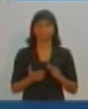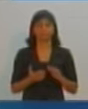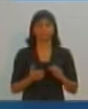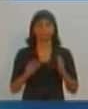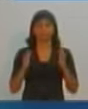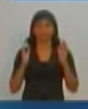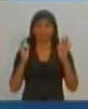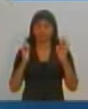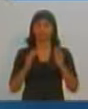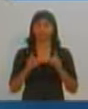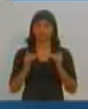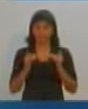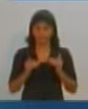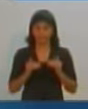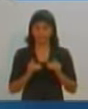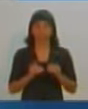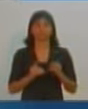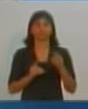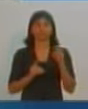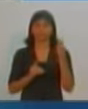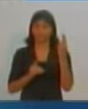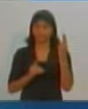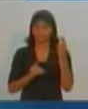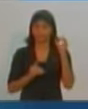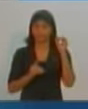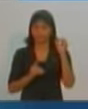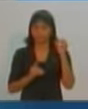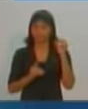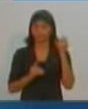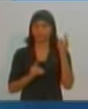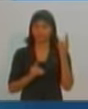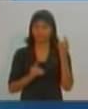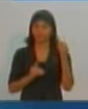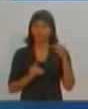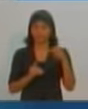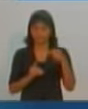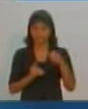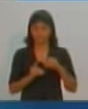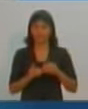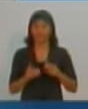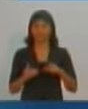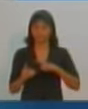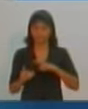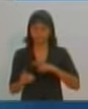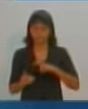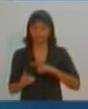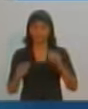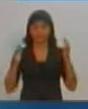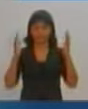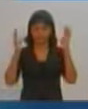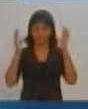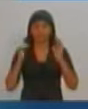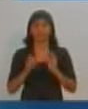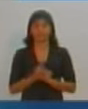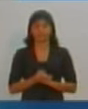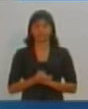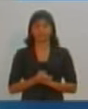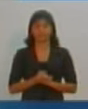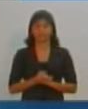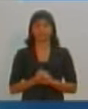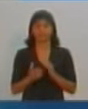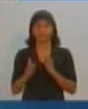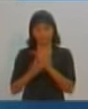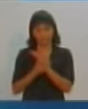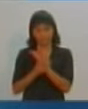carnaval vai haver. 2017 já está contemplado no meu governo como ano da retomada da cultura popular em presidente